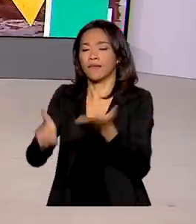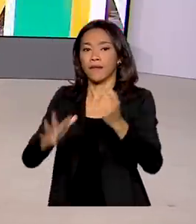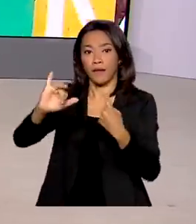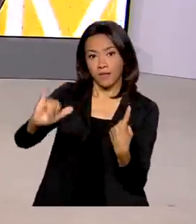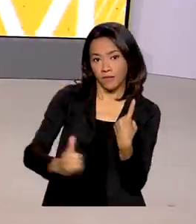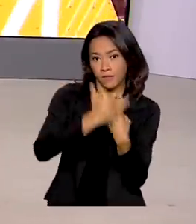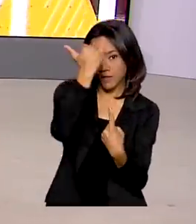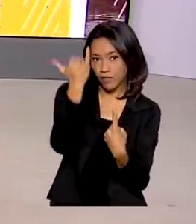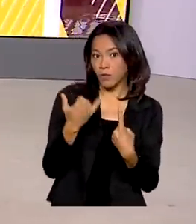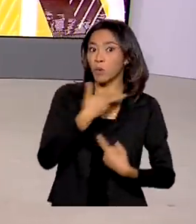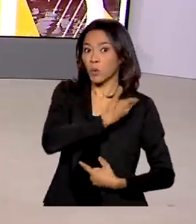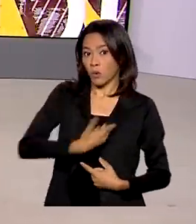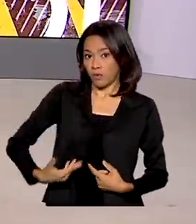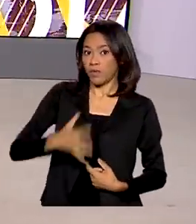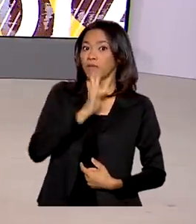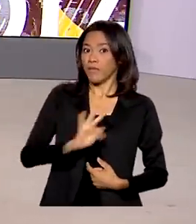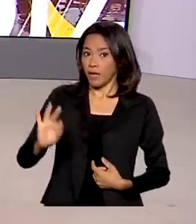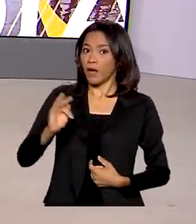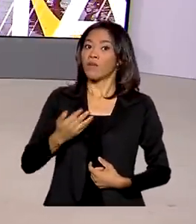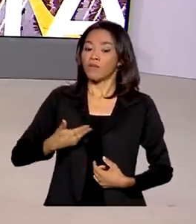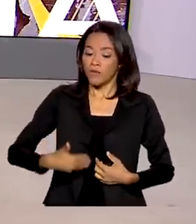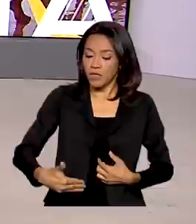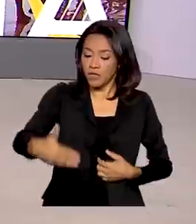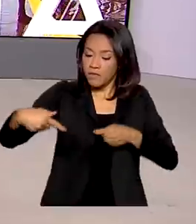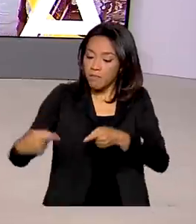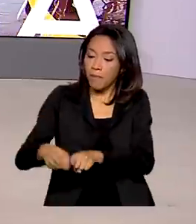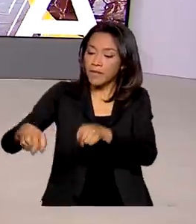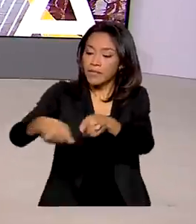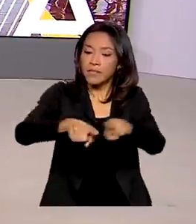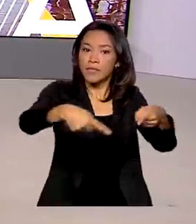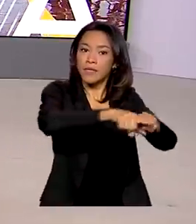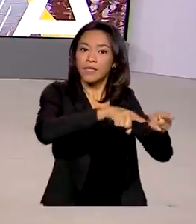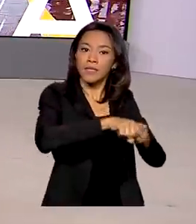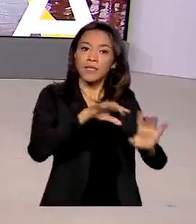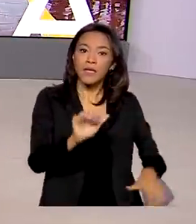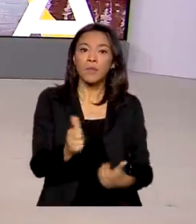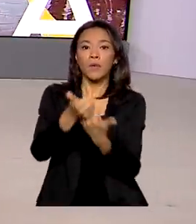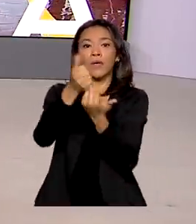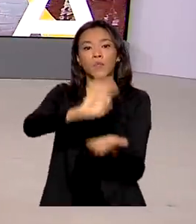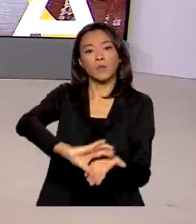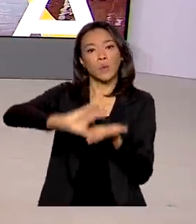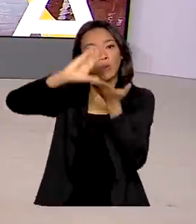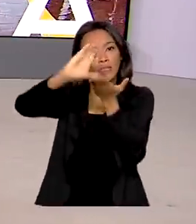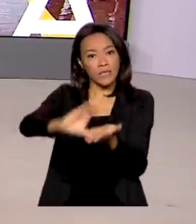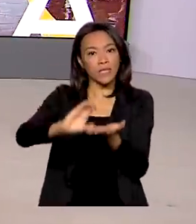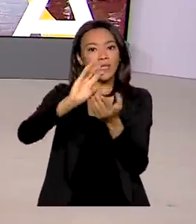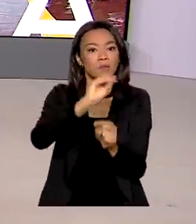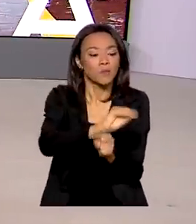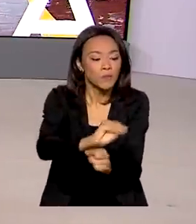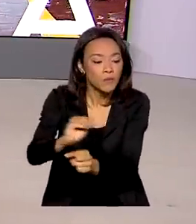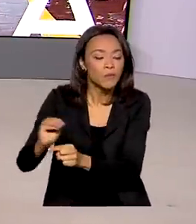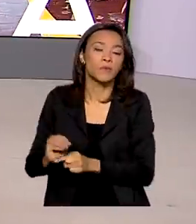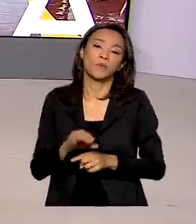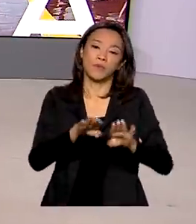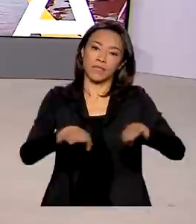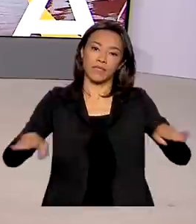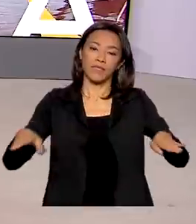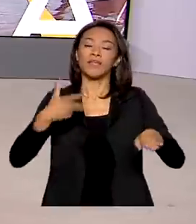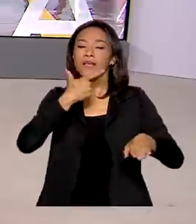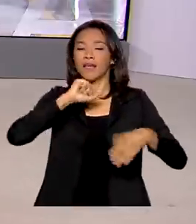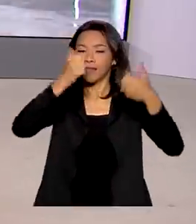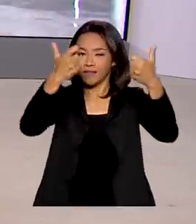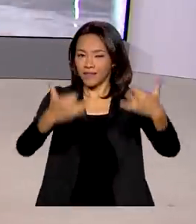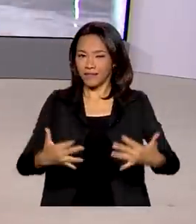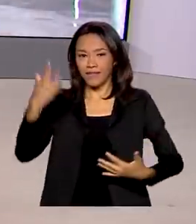o Governo Federal vem fazendo parcerias e equipando os conselhos tutelares. Quem tem os detalhes ao vivo pra gente é o repórter